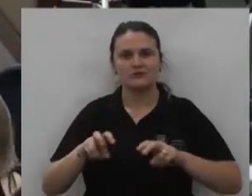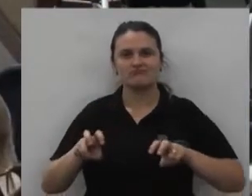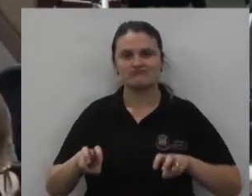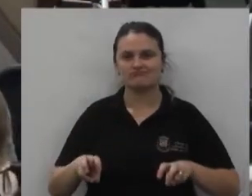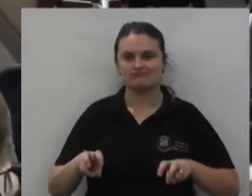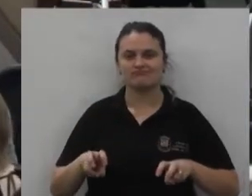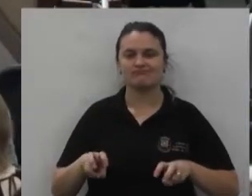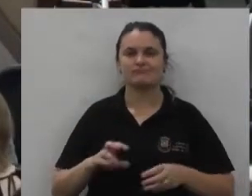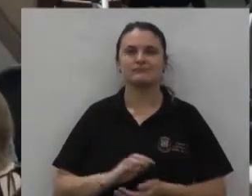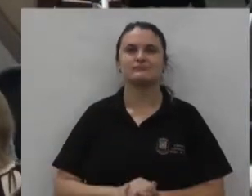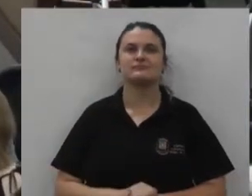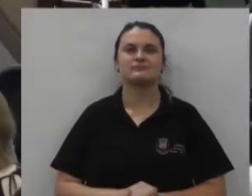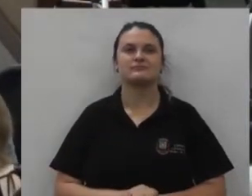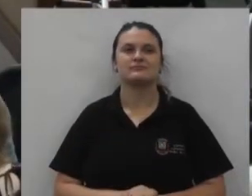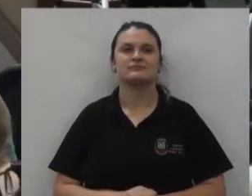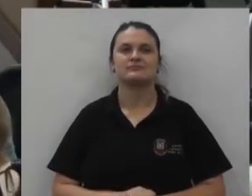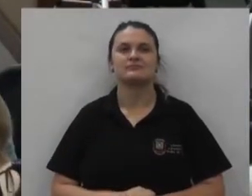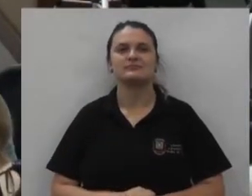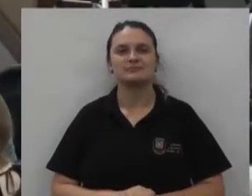permaneçam como estão